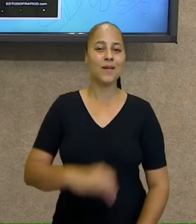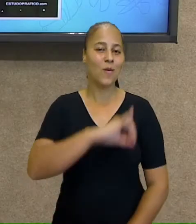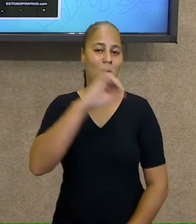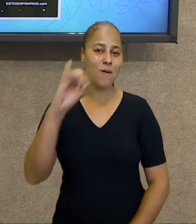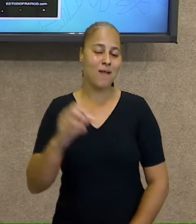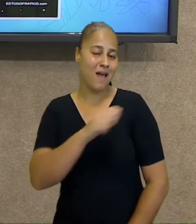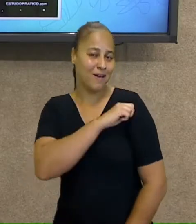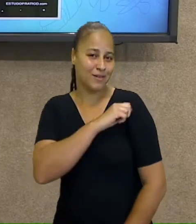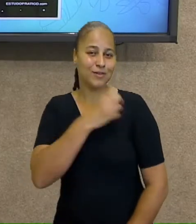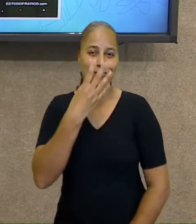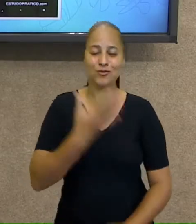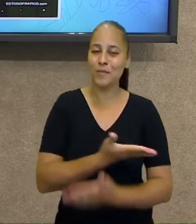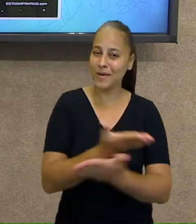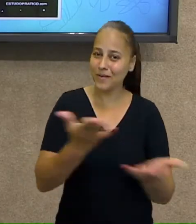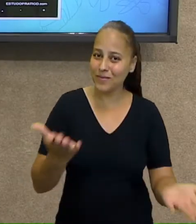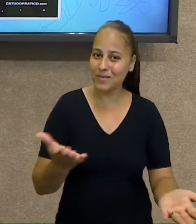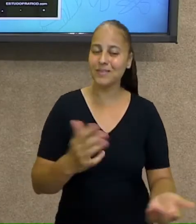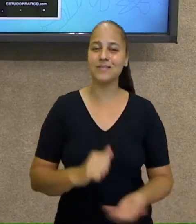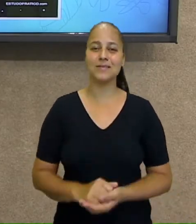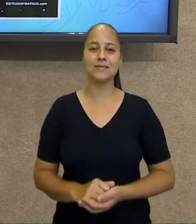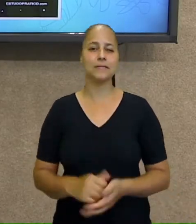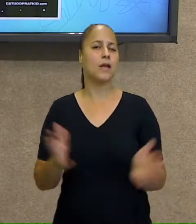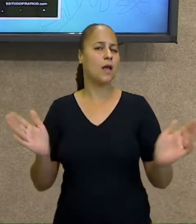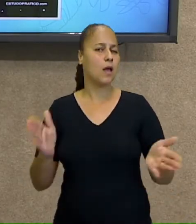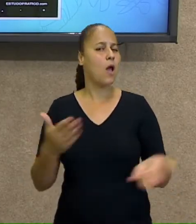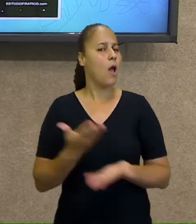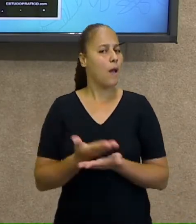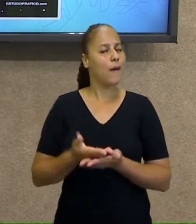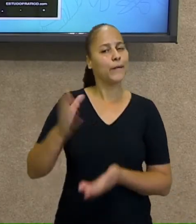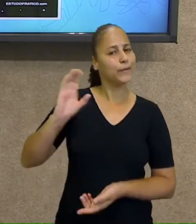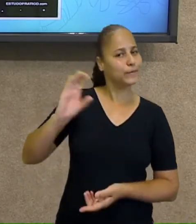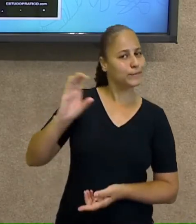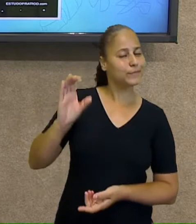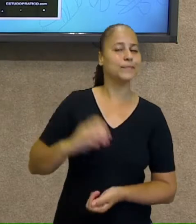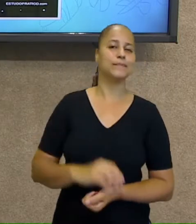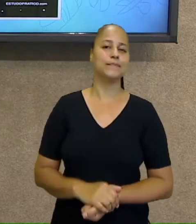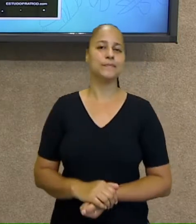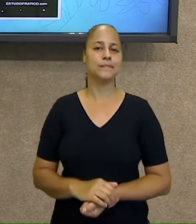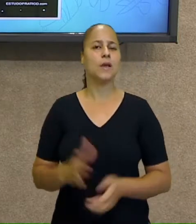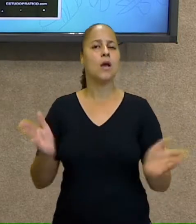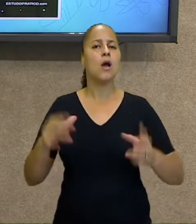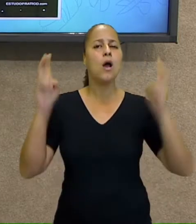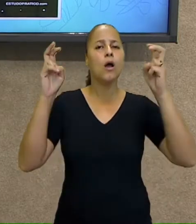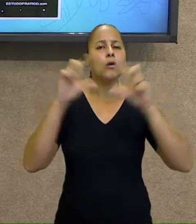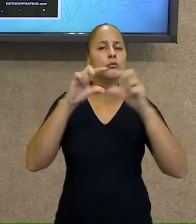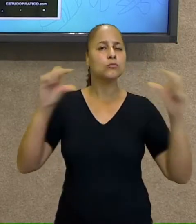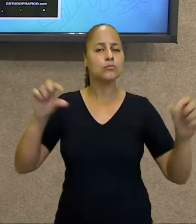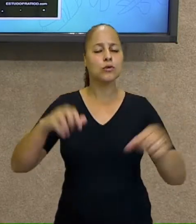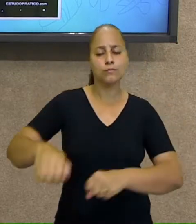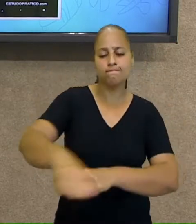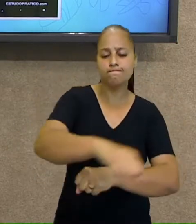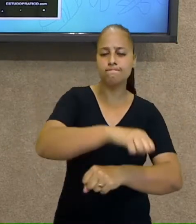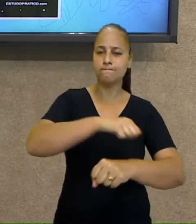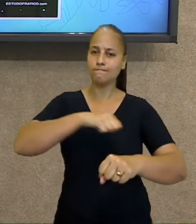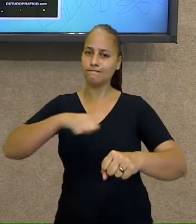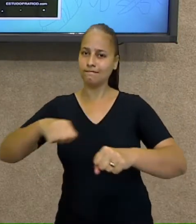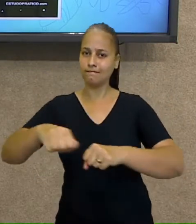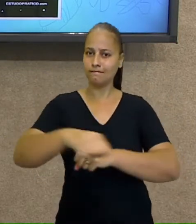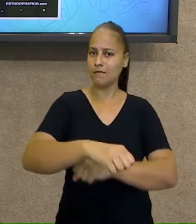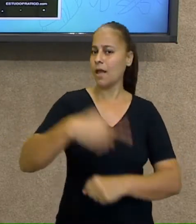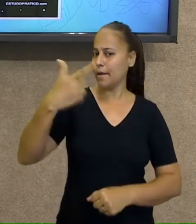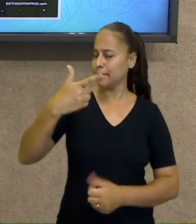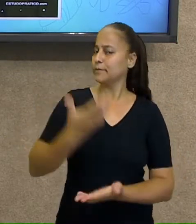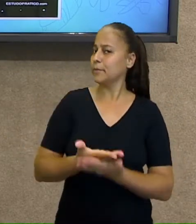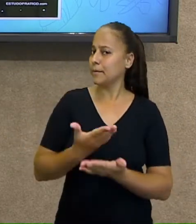Olá crianças e estudantes, estamos aqui para mais uma aula de ciências. Nosso assunto hoje é o Sistema Solar, nossa segunda